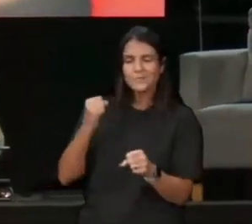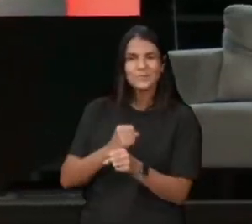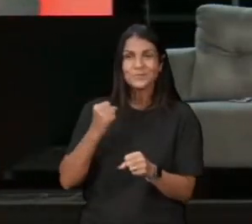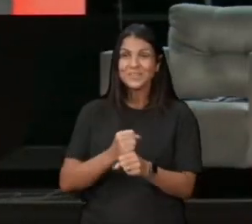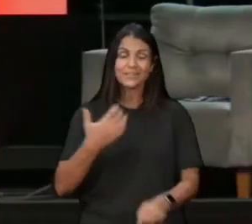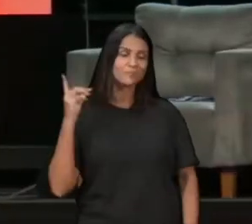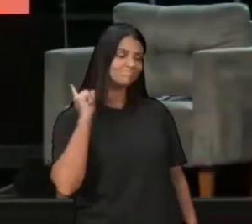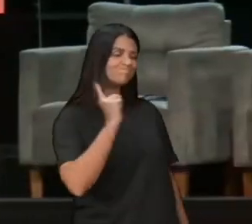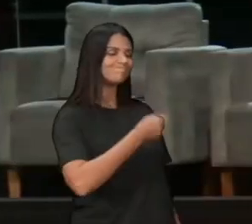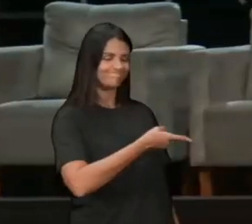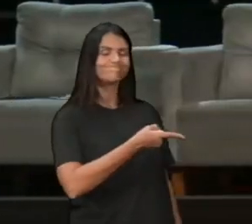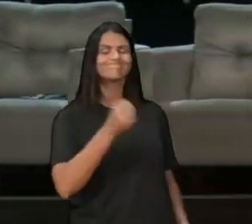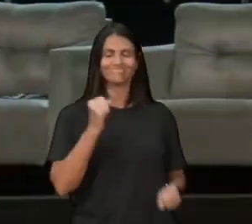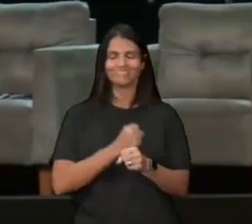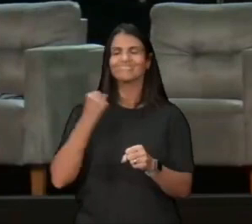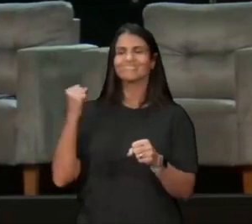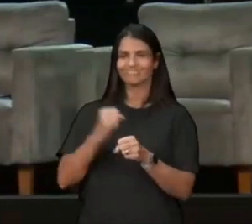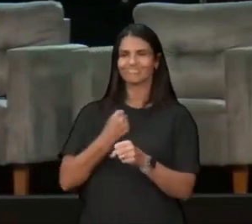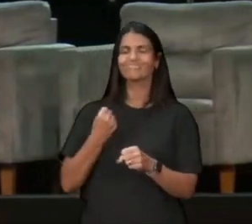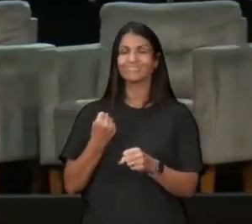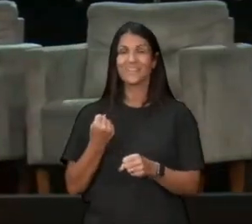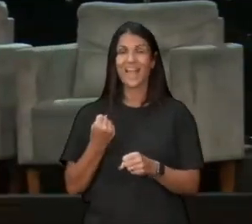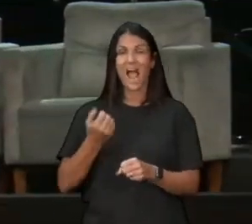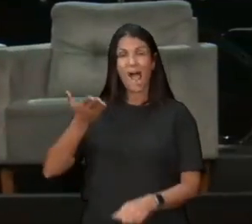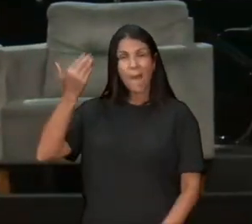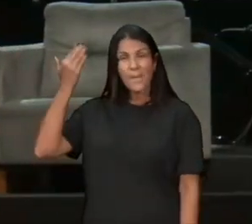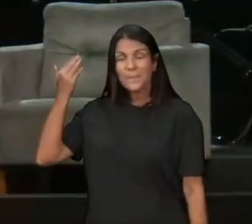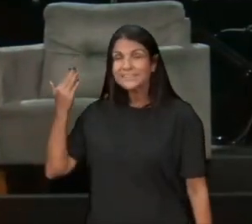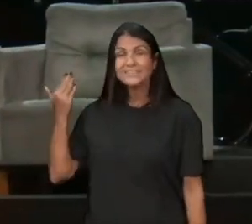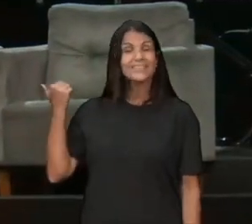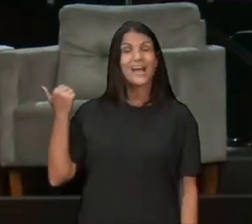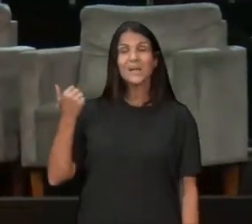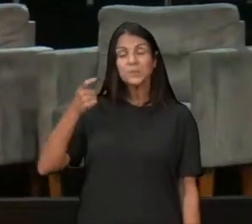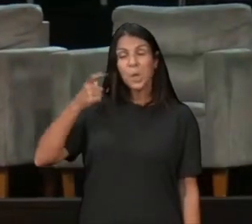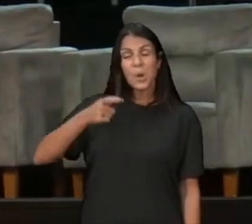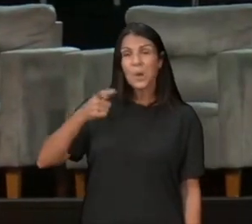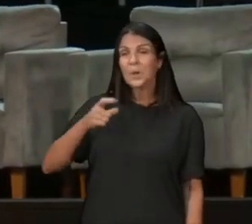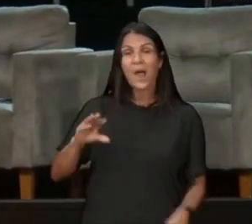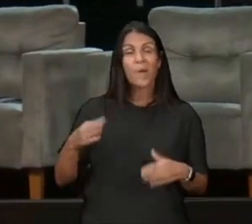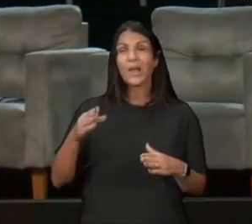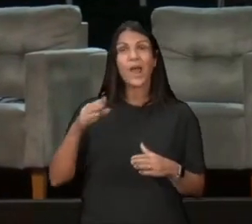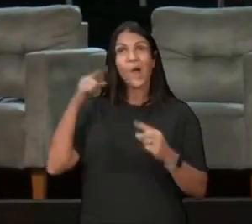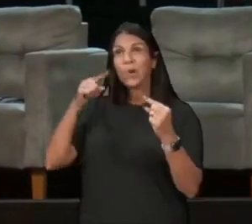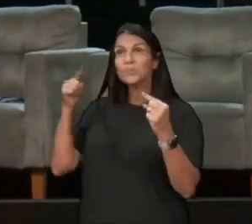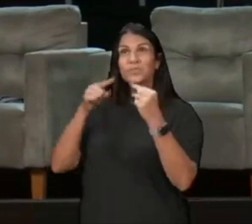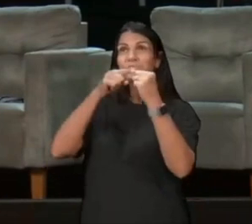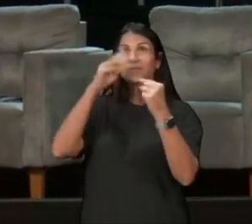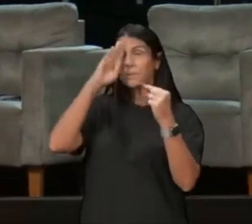ele estava lá, para ser policial, ele estava lá, para conter, qualquer rebelião, mas ele falou assim,